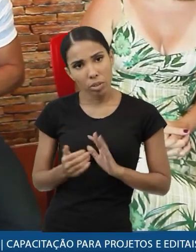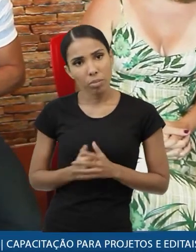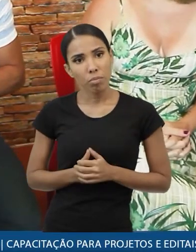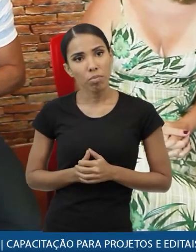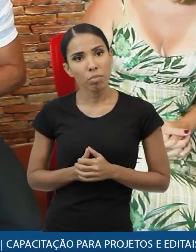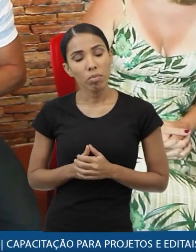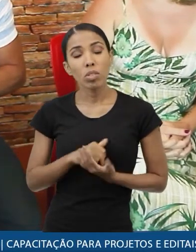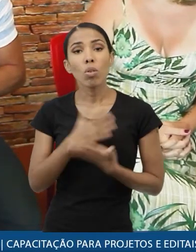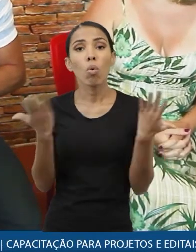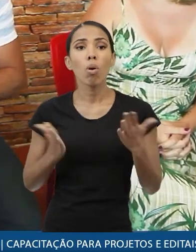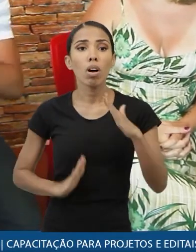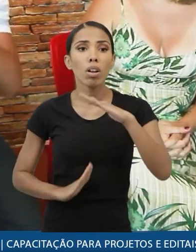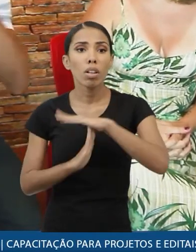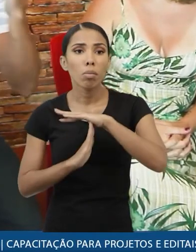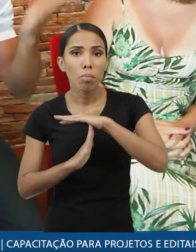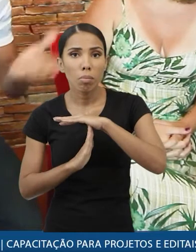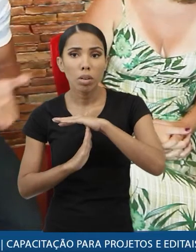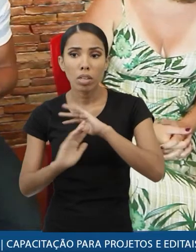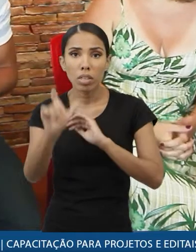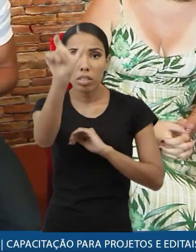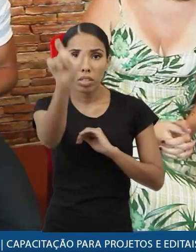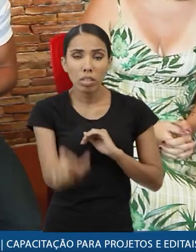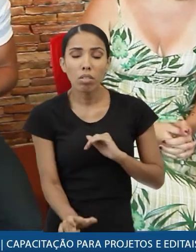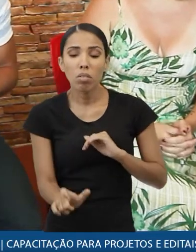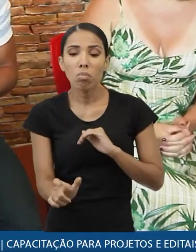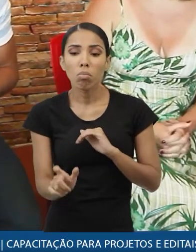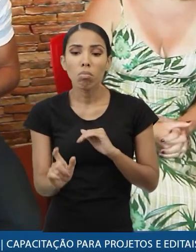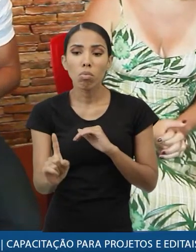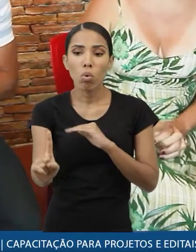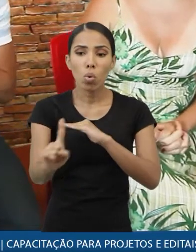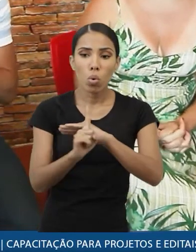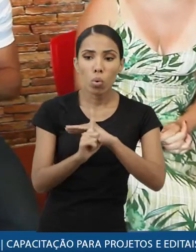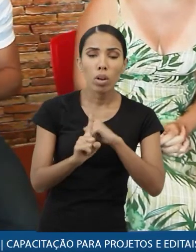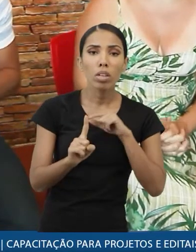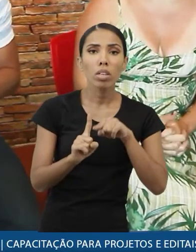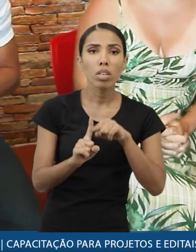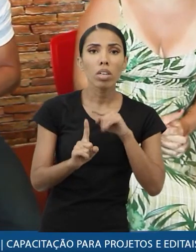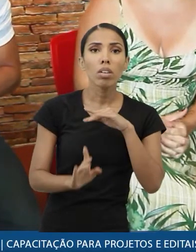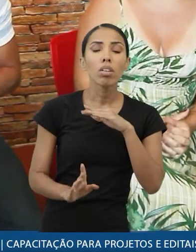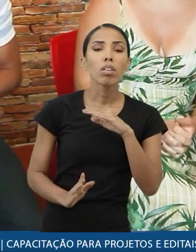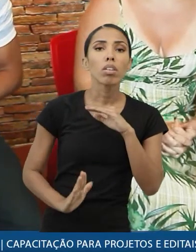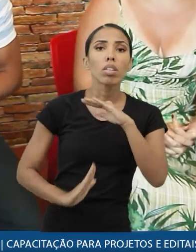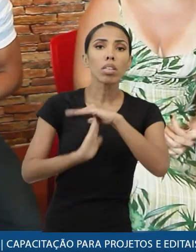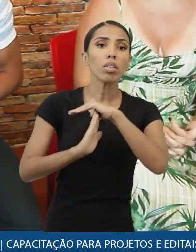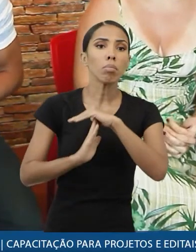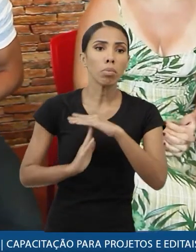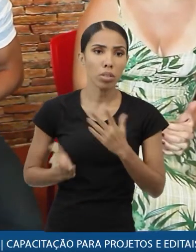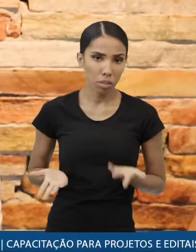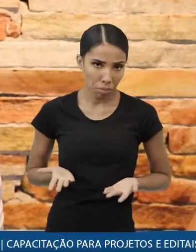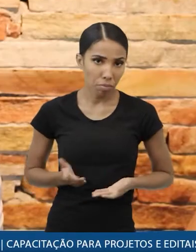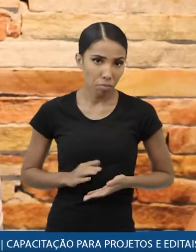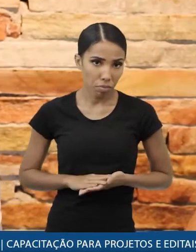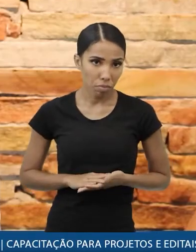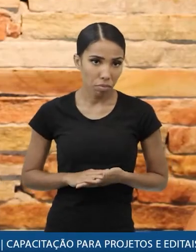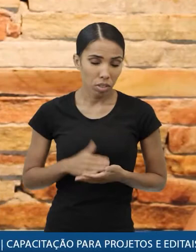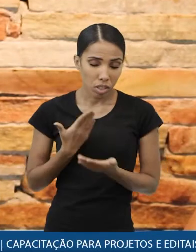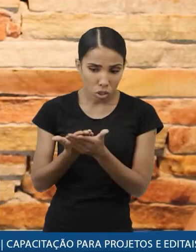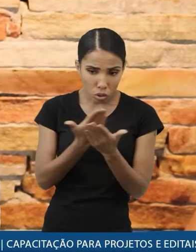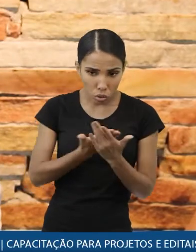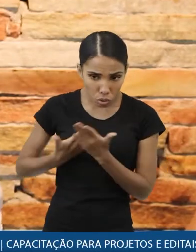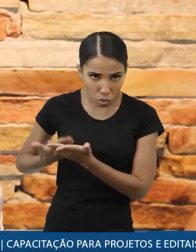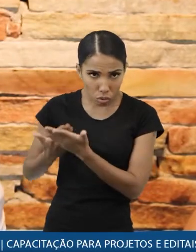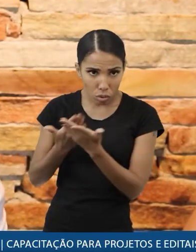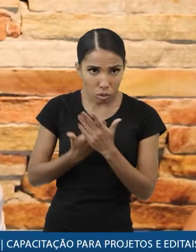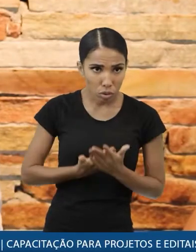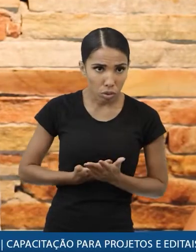qual é a limitação que o único fornecedor pode receber dentro de um projeto inteiro enfim estudar